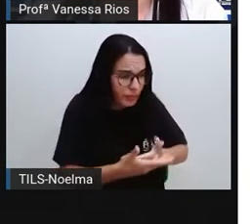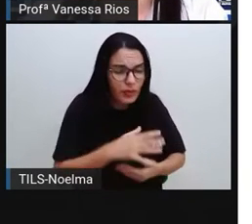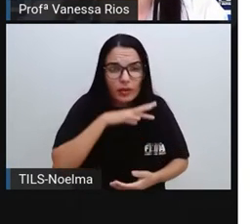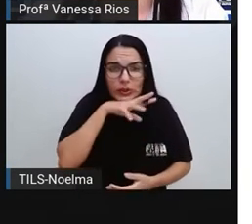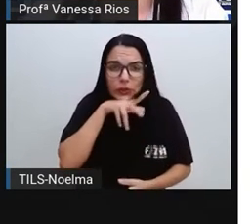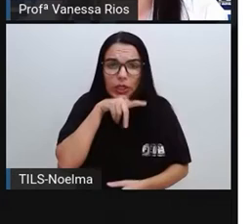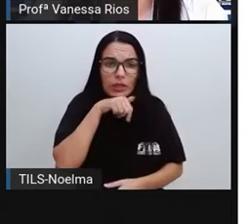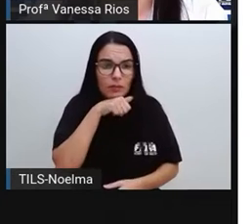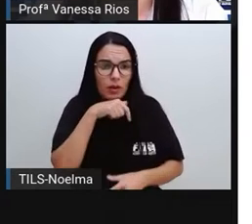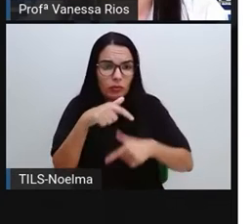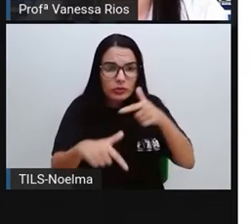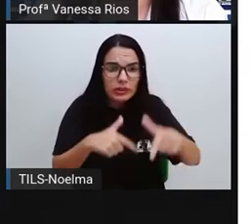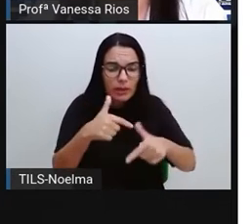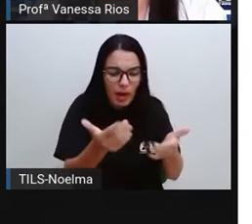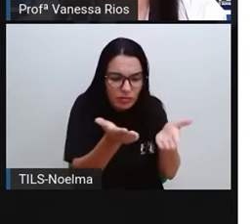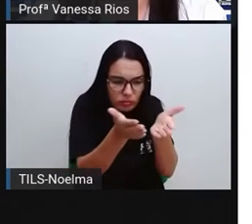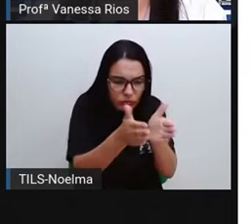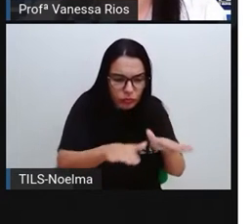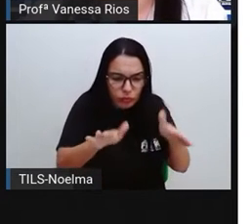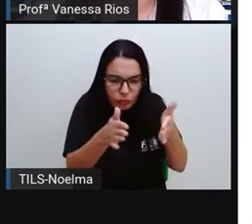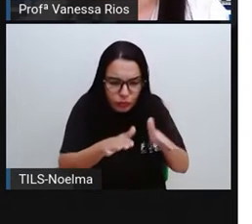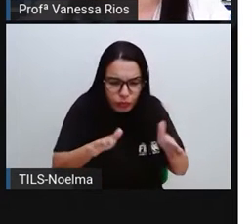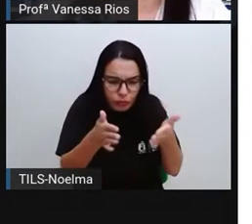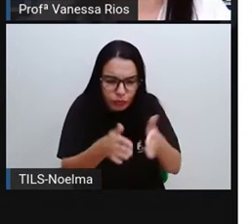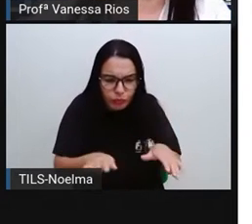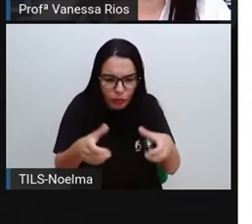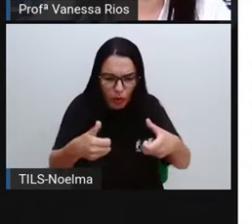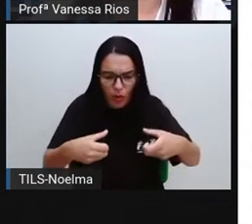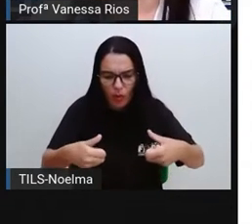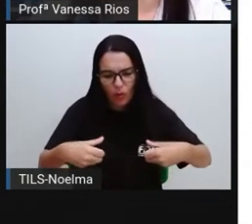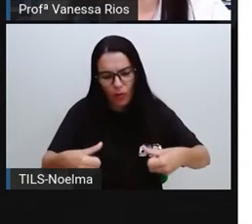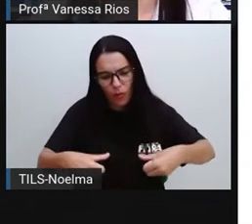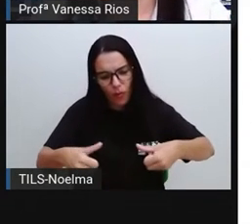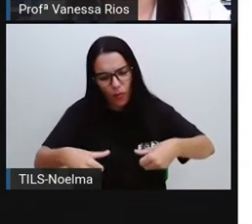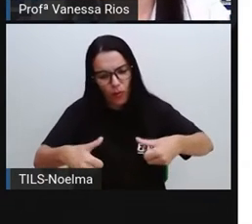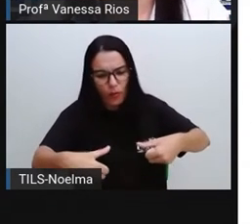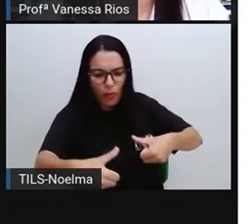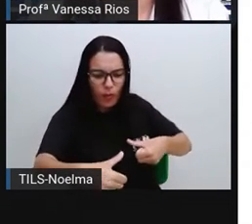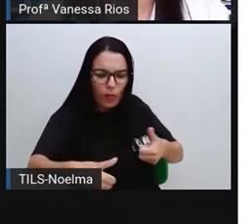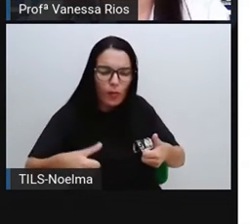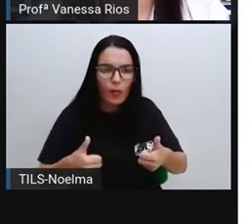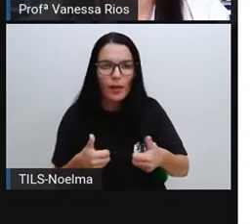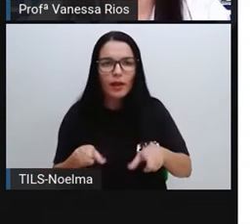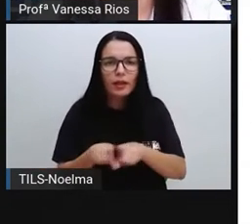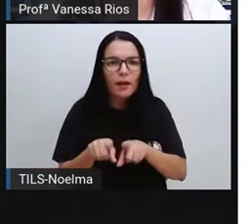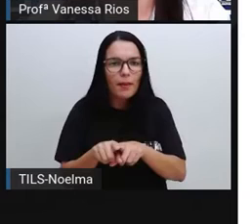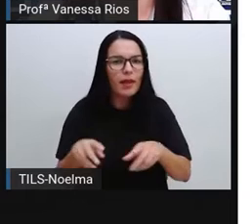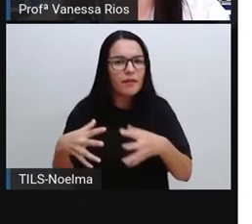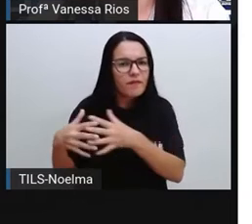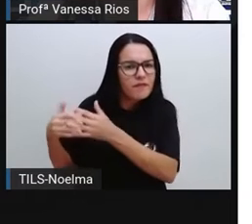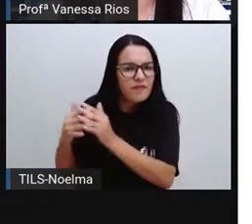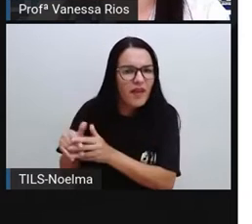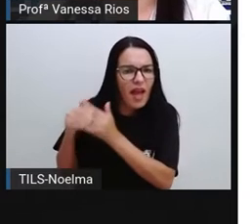trabalho da cerâmica e ao desenvolvimento de melhores ferramentas, transformaria o ser humano em um indivíduo sedentário